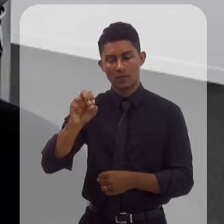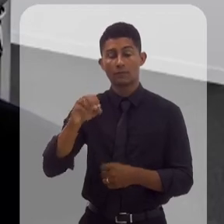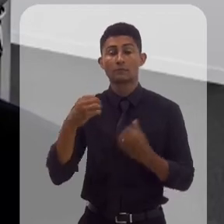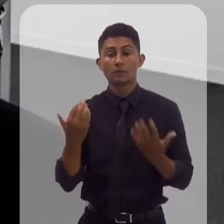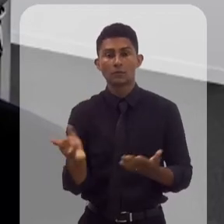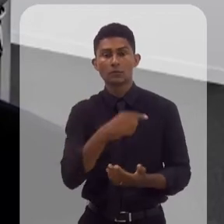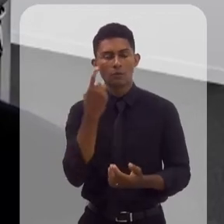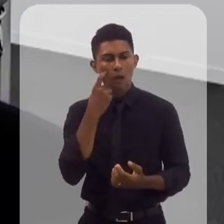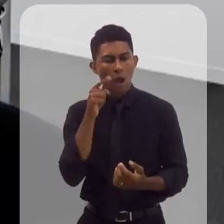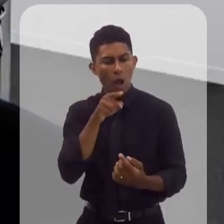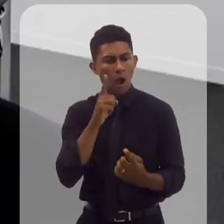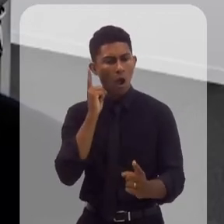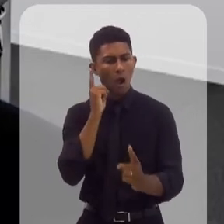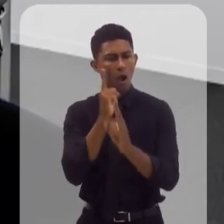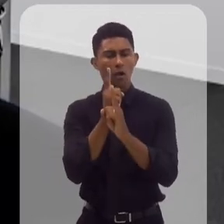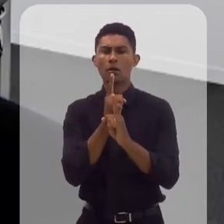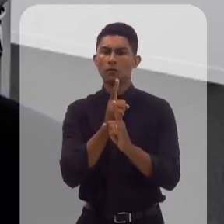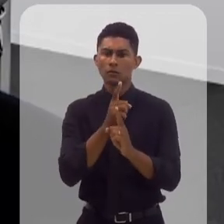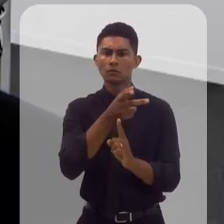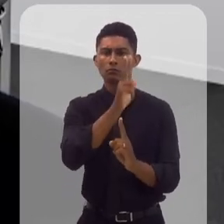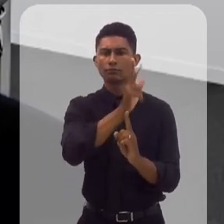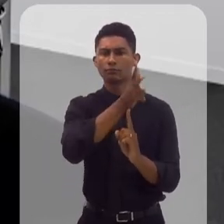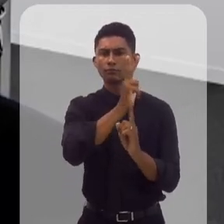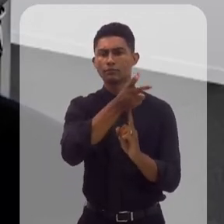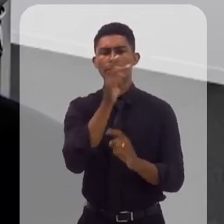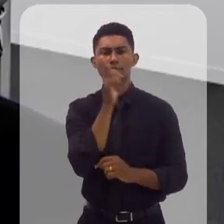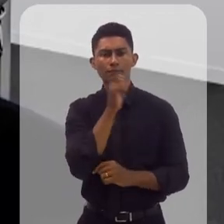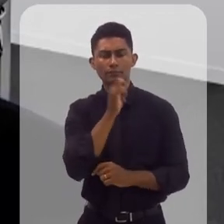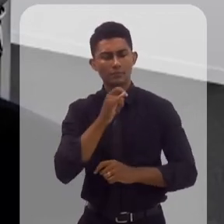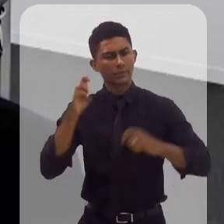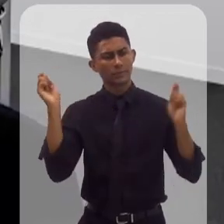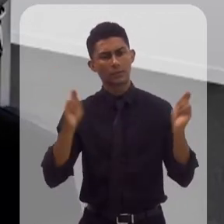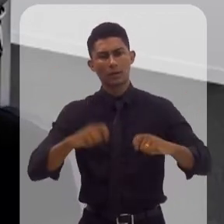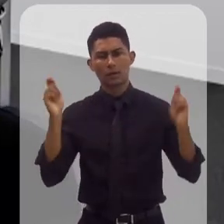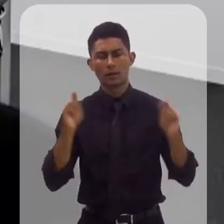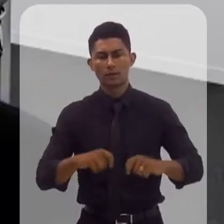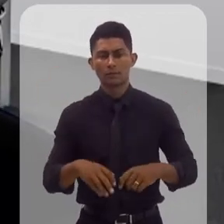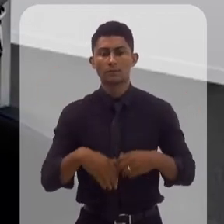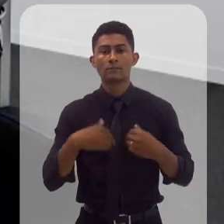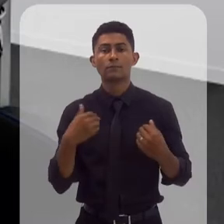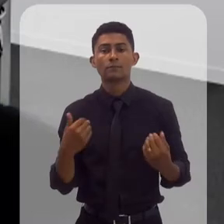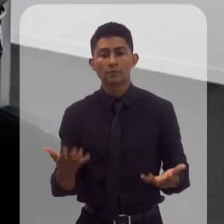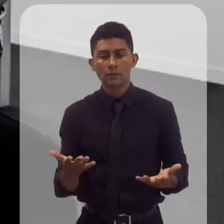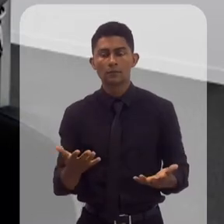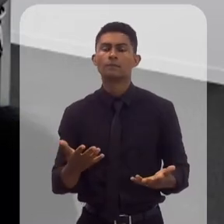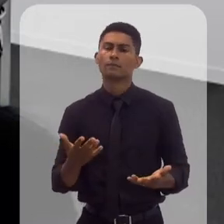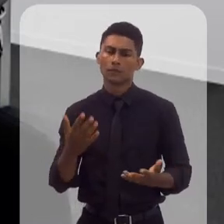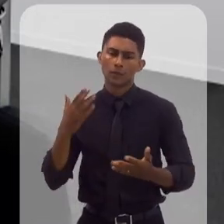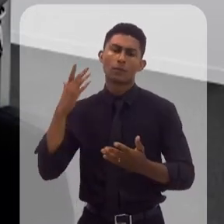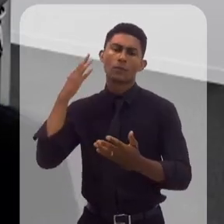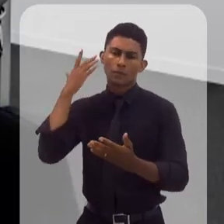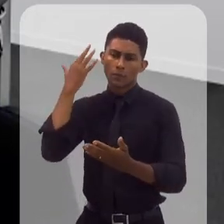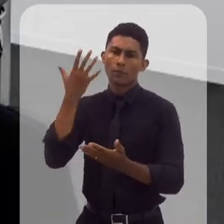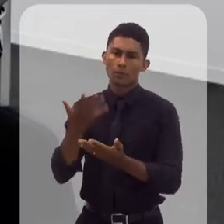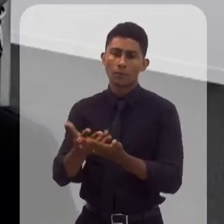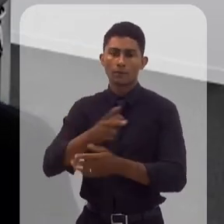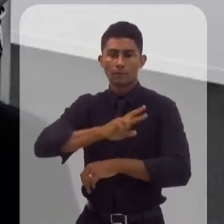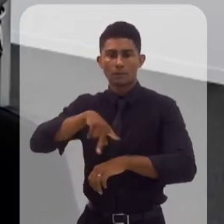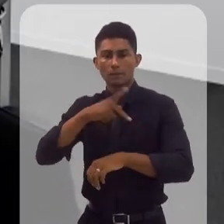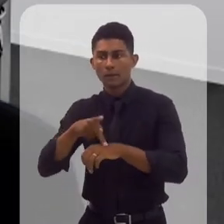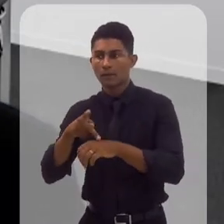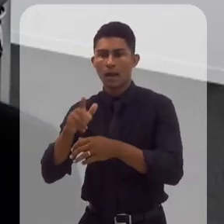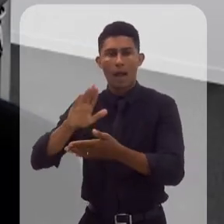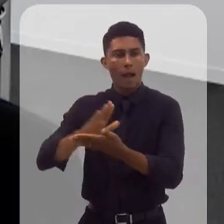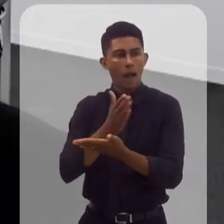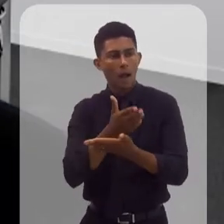potencial que essa fonte apresenta na nossa costa. E desde então, muita coisa vem acontecendo, alguns países